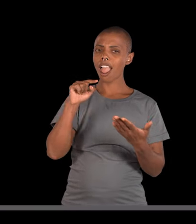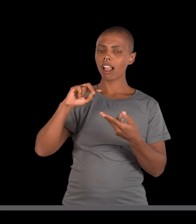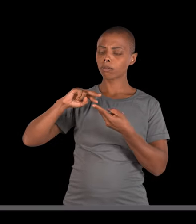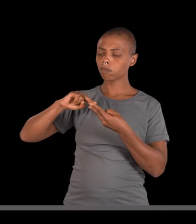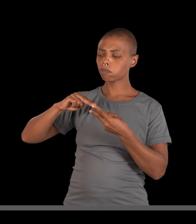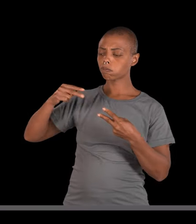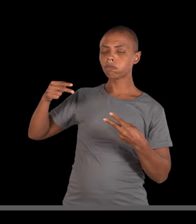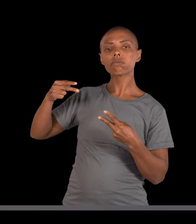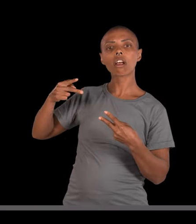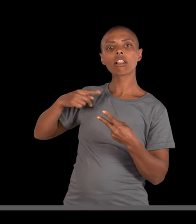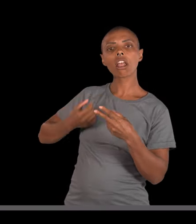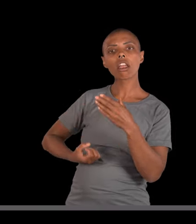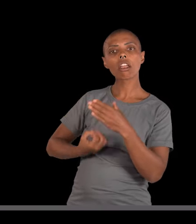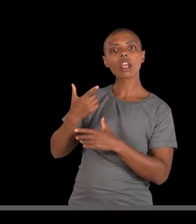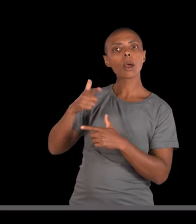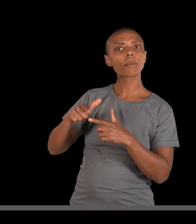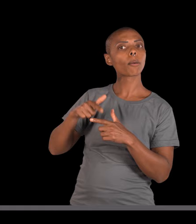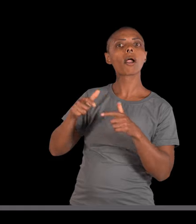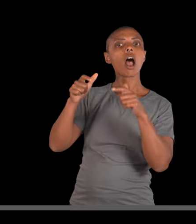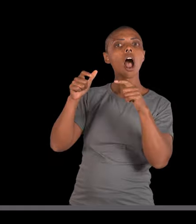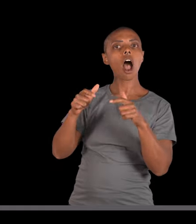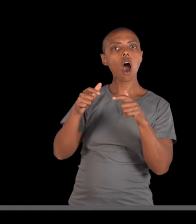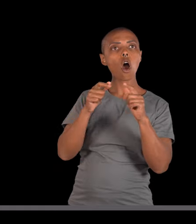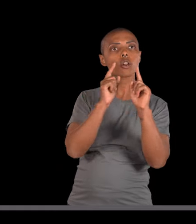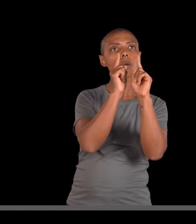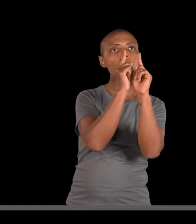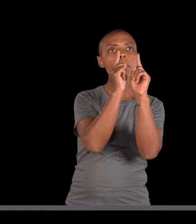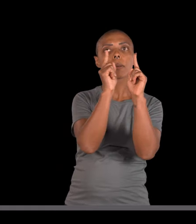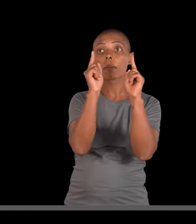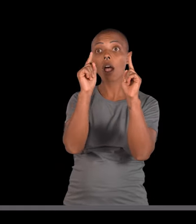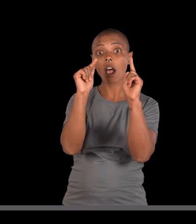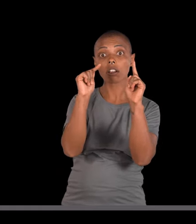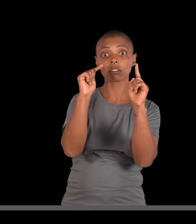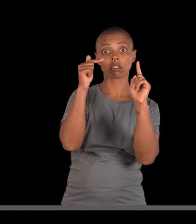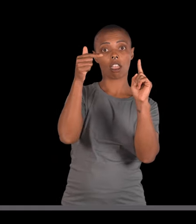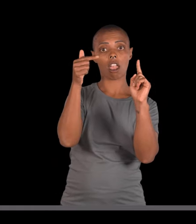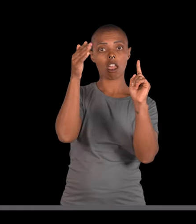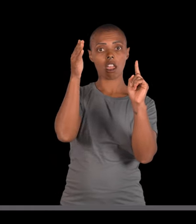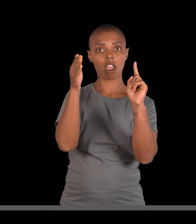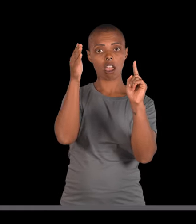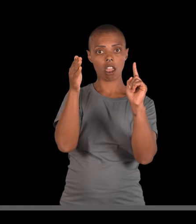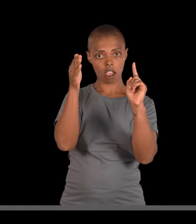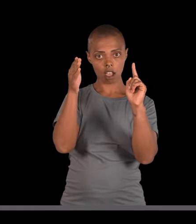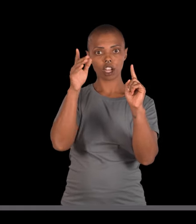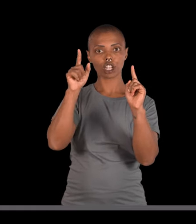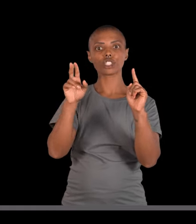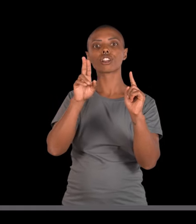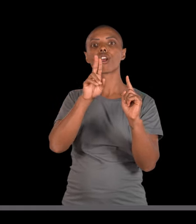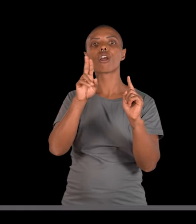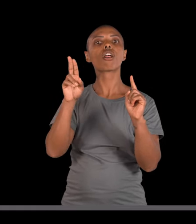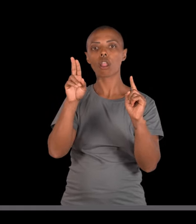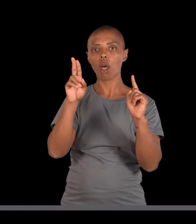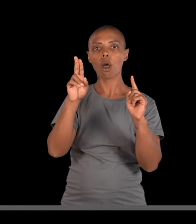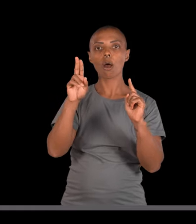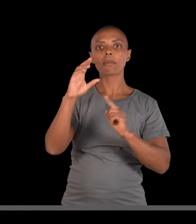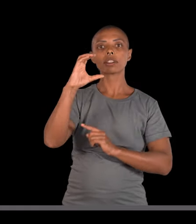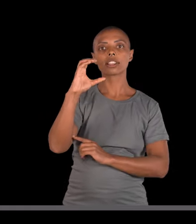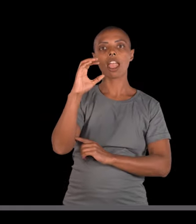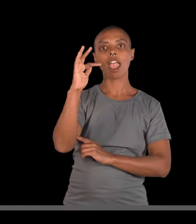deste problema se encontra no cromossomo 7 humano. Ele é conhecido como gene